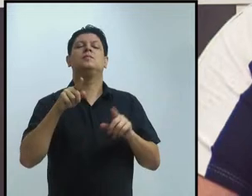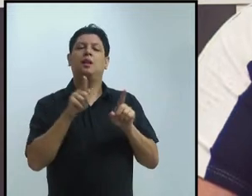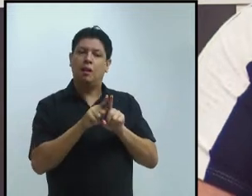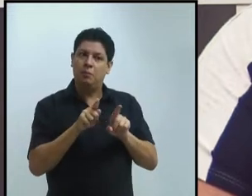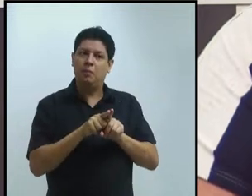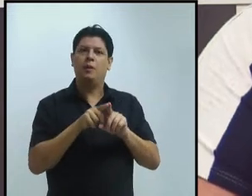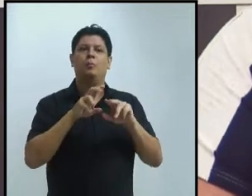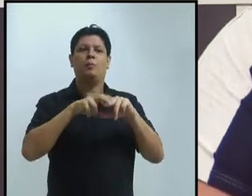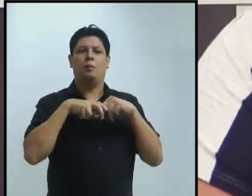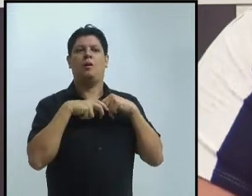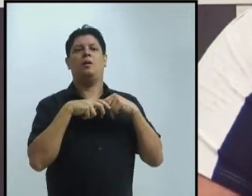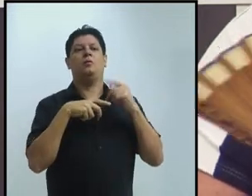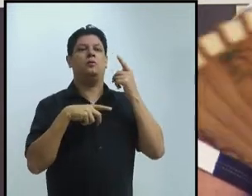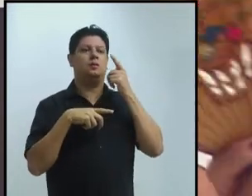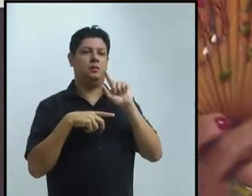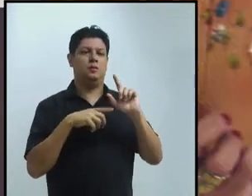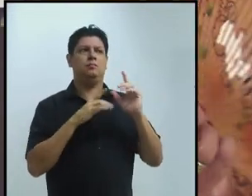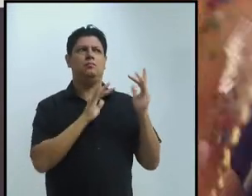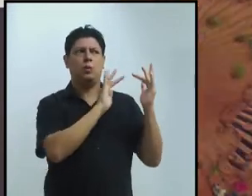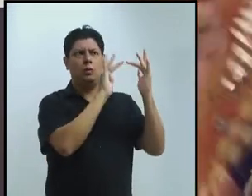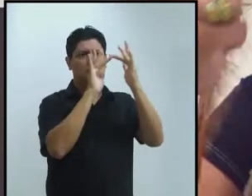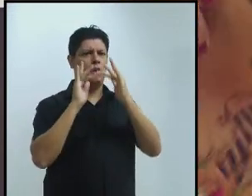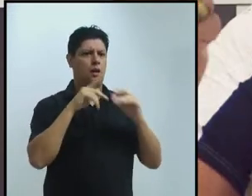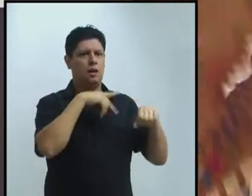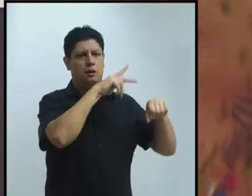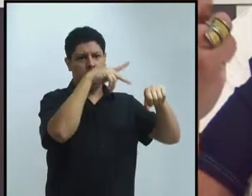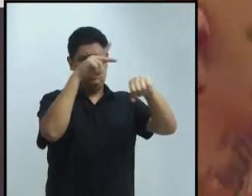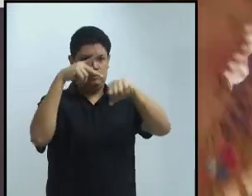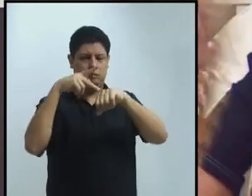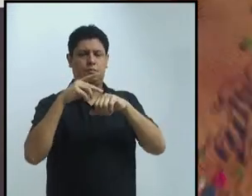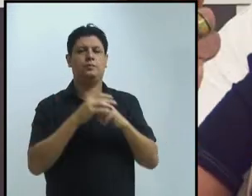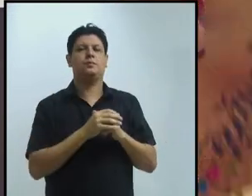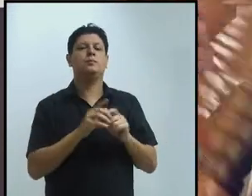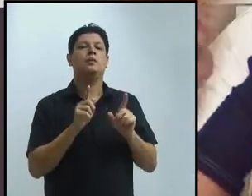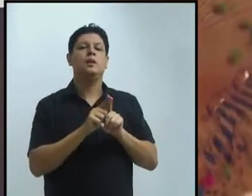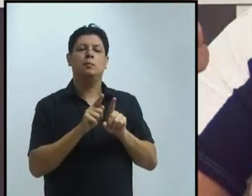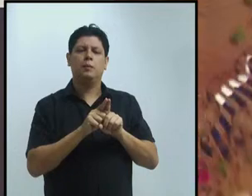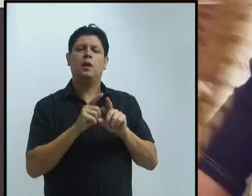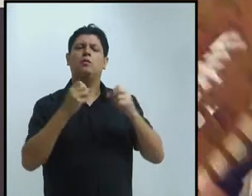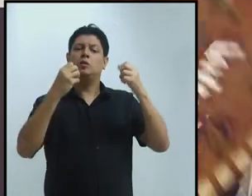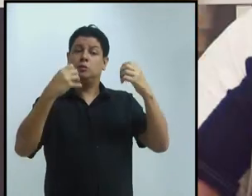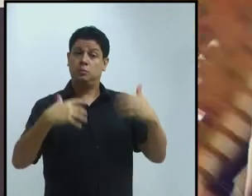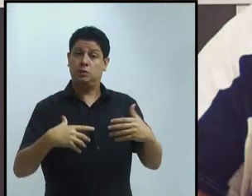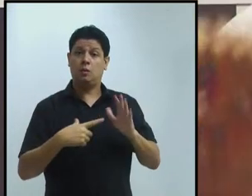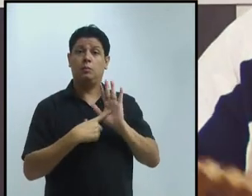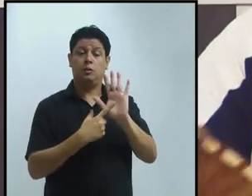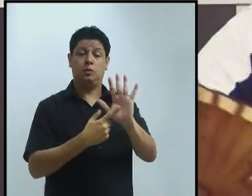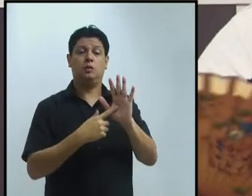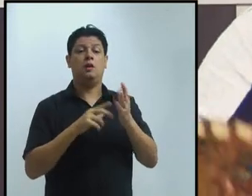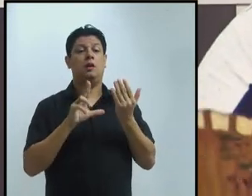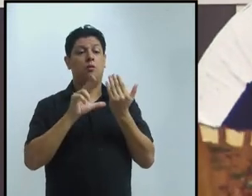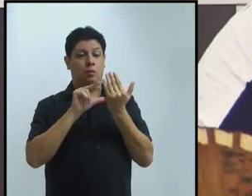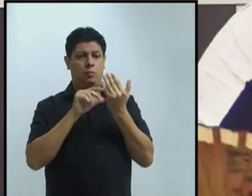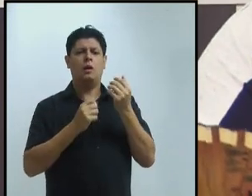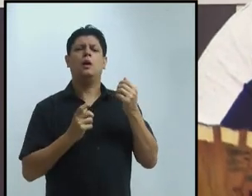nossa universidade apoia essas questões. Então, vamos lá. Vamos ver se é assim.